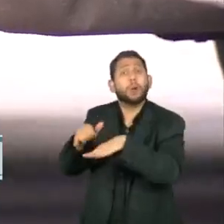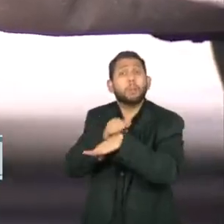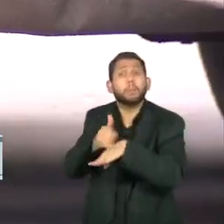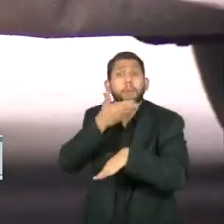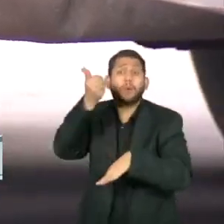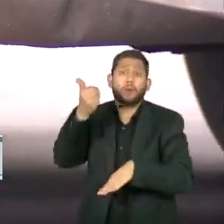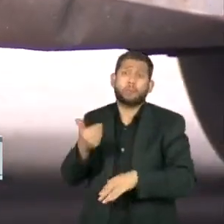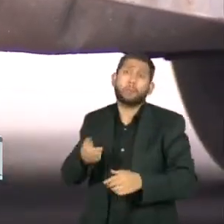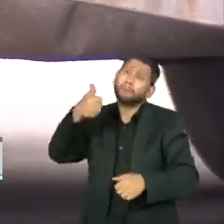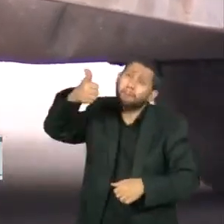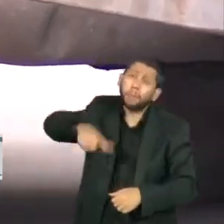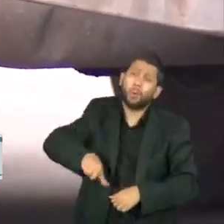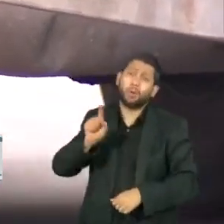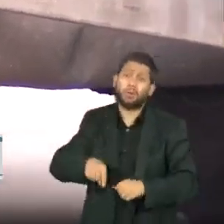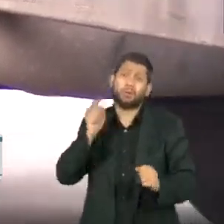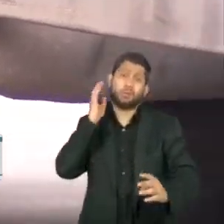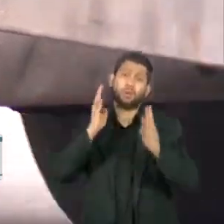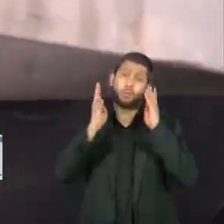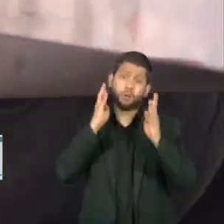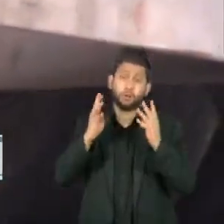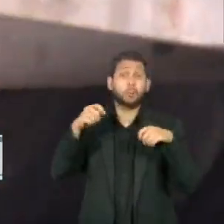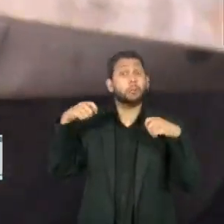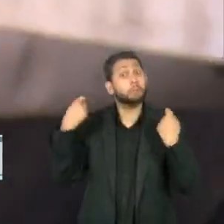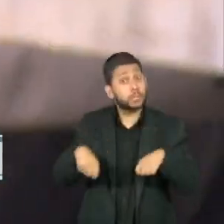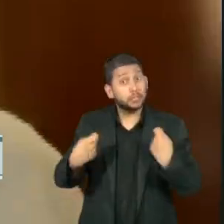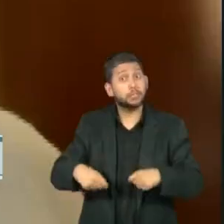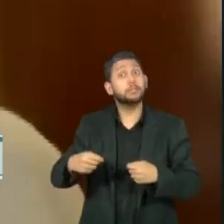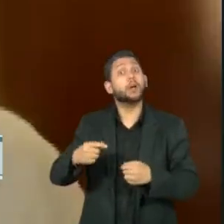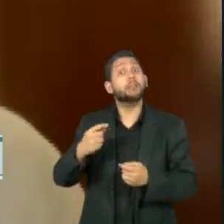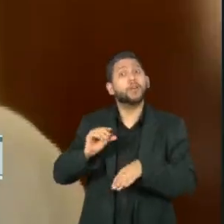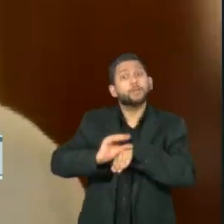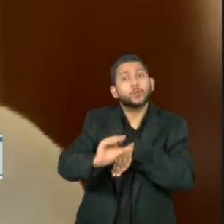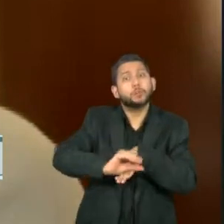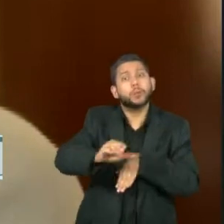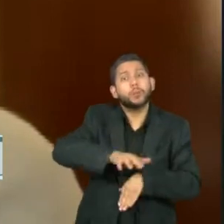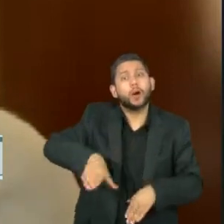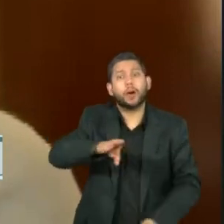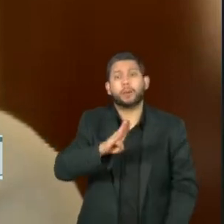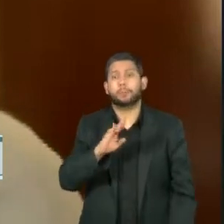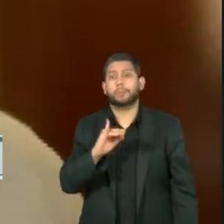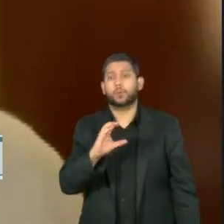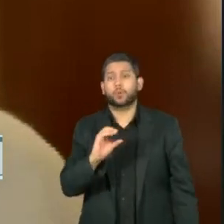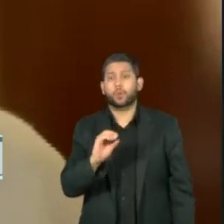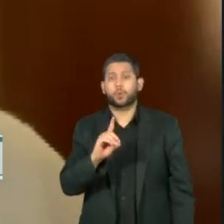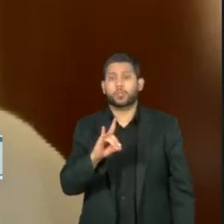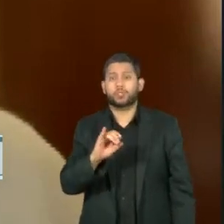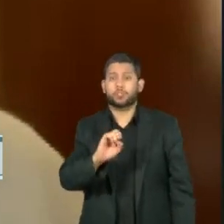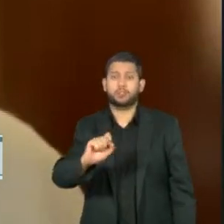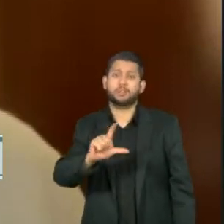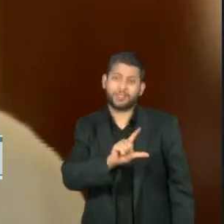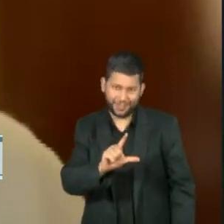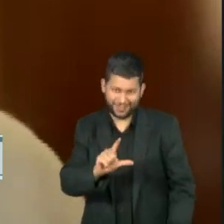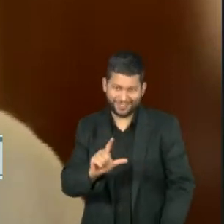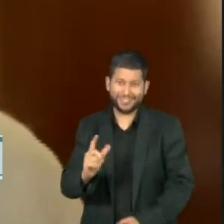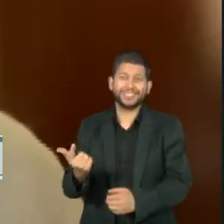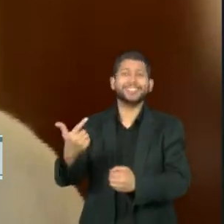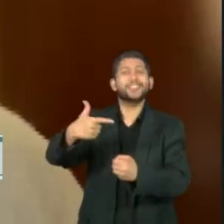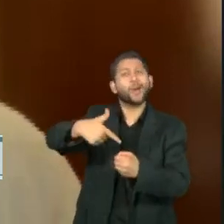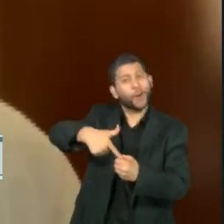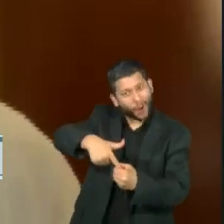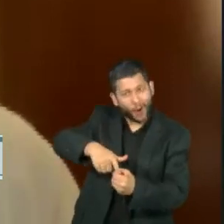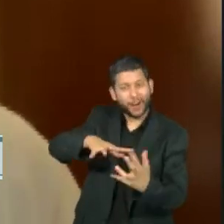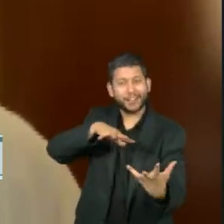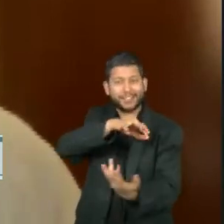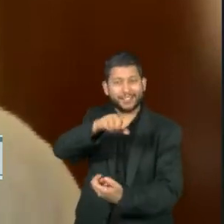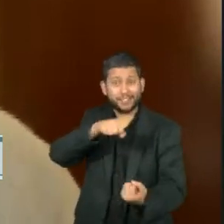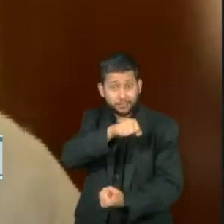da poluição. Uma saída é investir em biodiesel. A tecnologia no campo já está incorporada. A gente já tem hoje